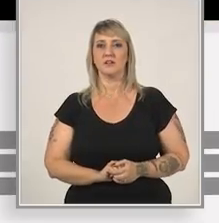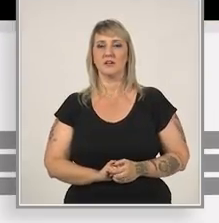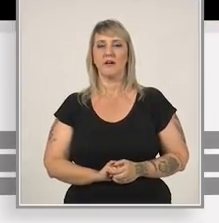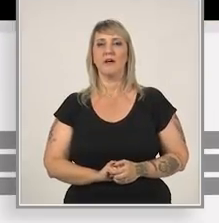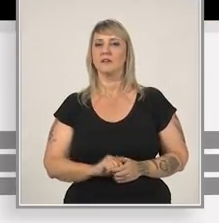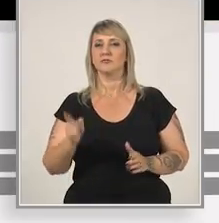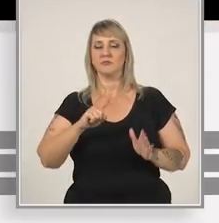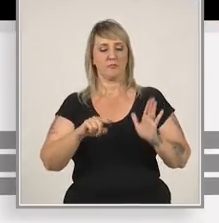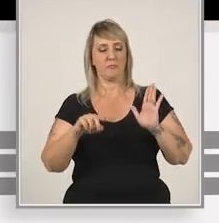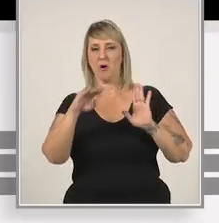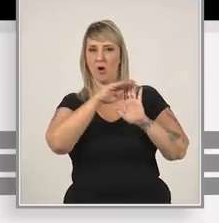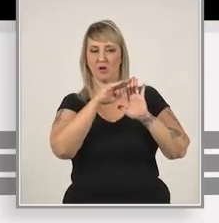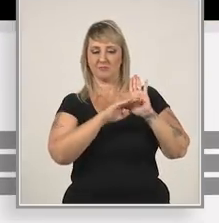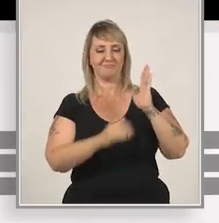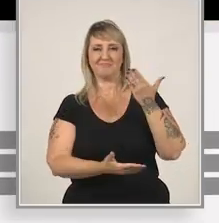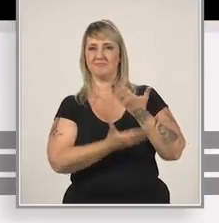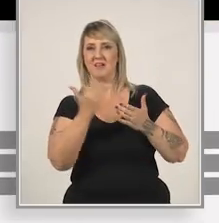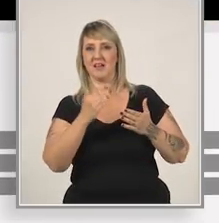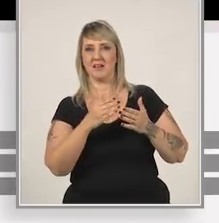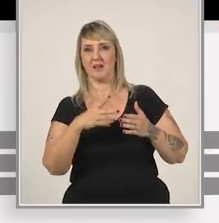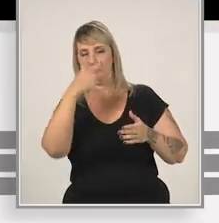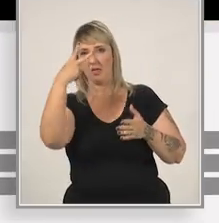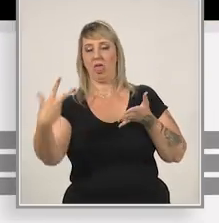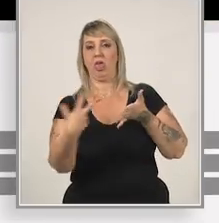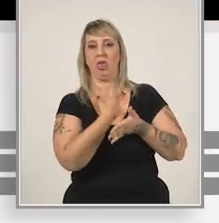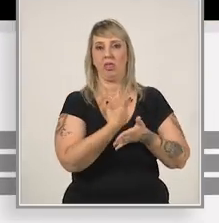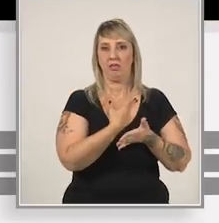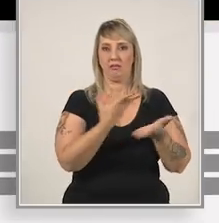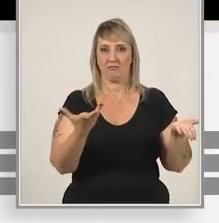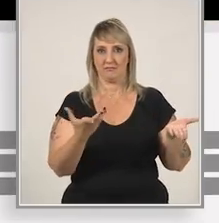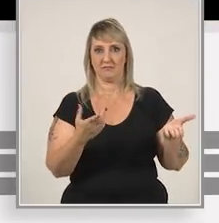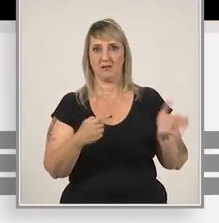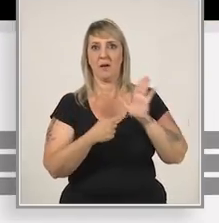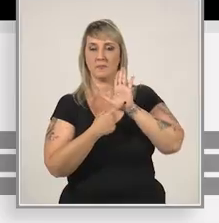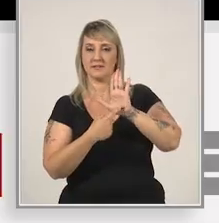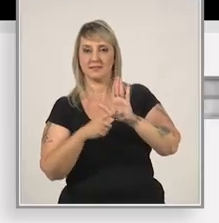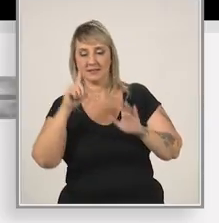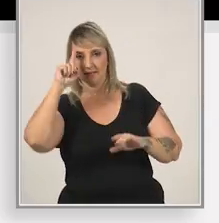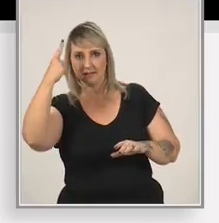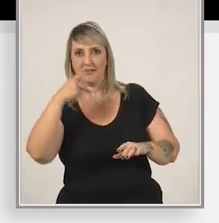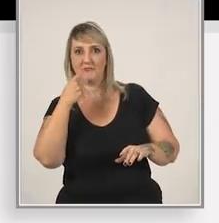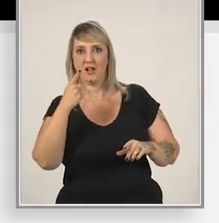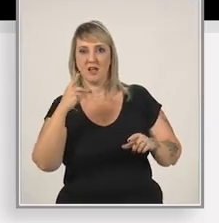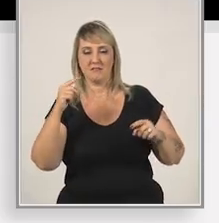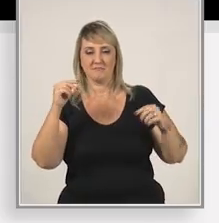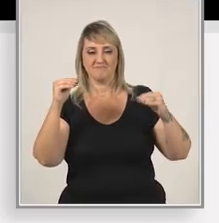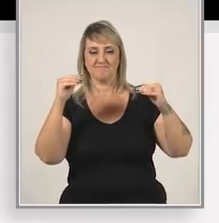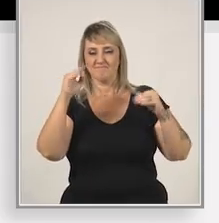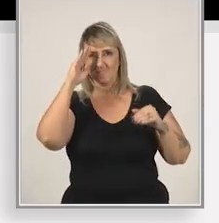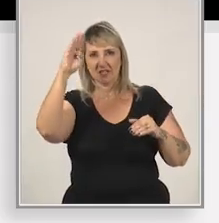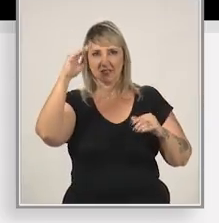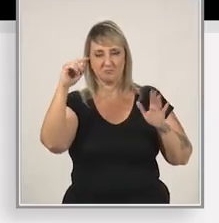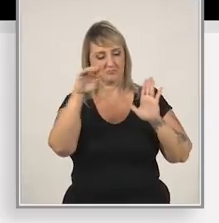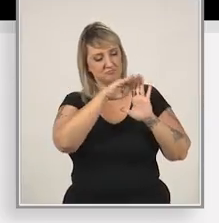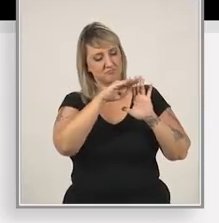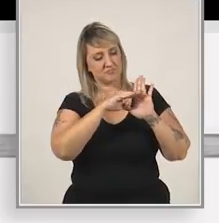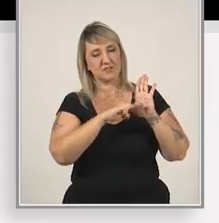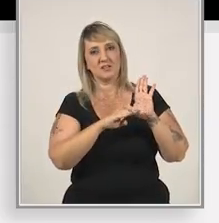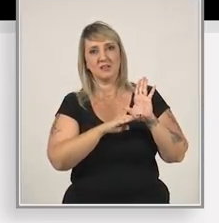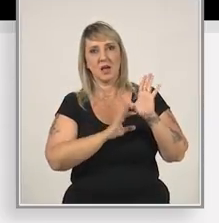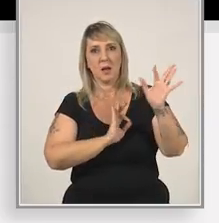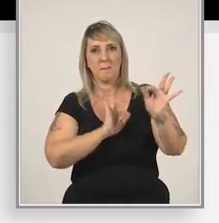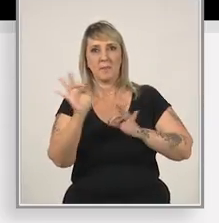Não saia do roteiro para não ser interrompido e poder apresentar sua ideia. Aborde os pontos-chave do negócio.